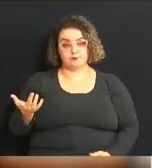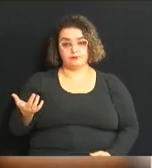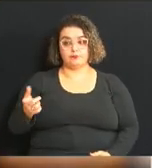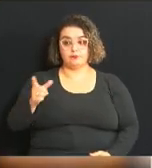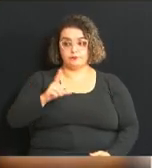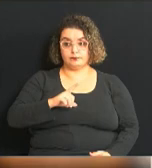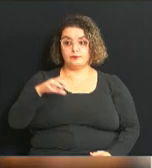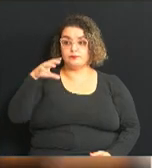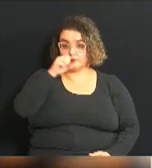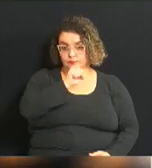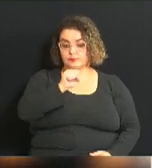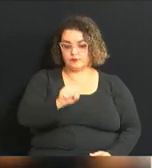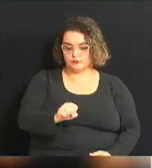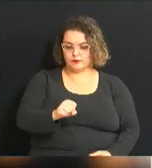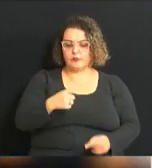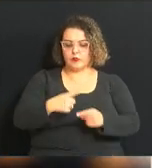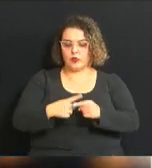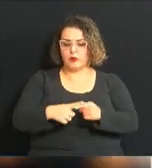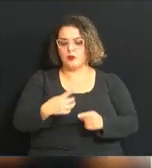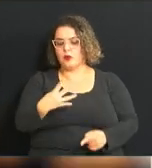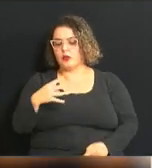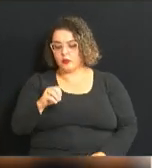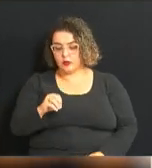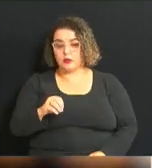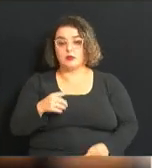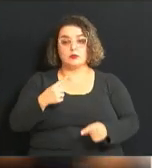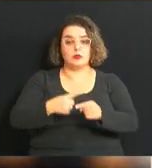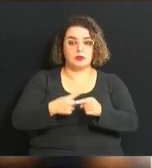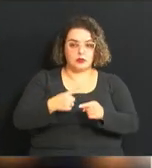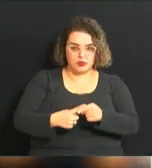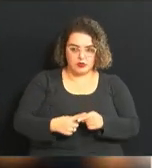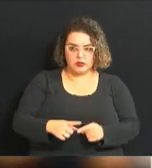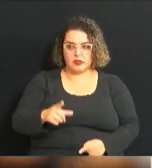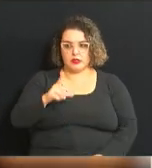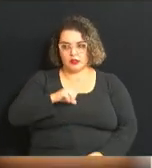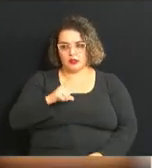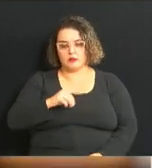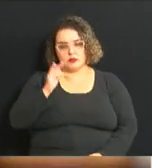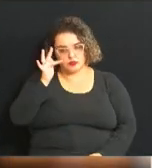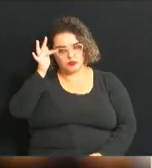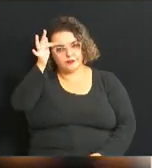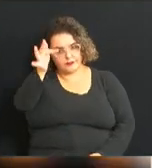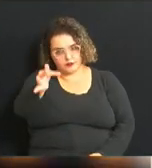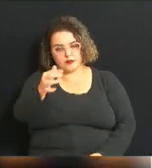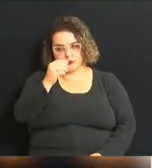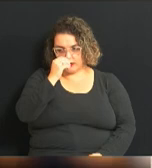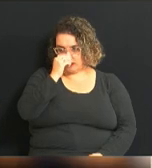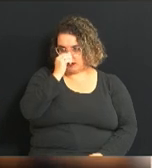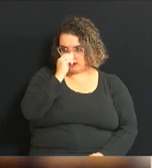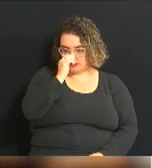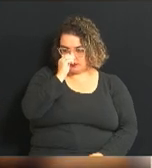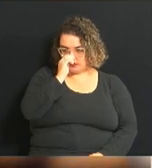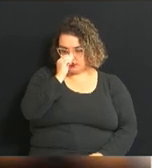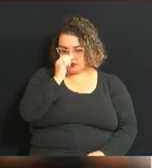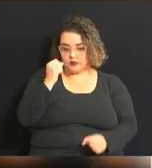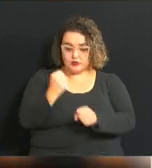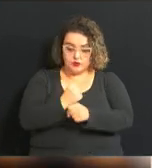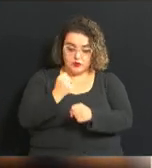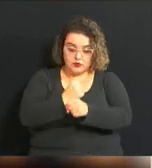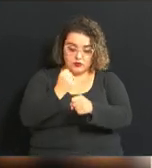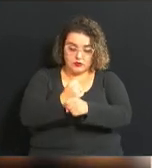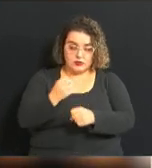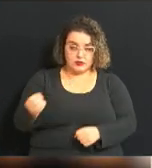imediato oito. Por que quarenta? Porque nós temos aí que projetar, nós temos um projeto de construção de novas